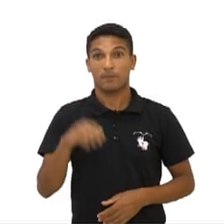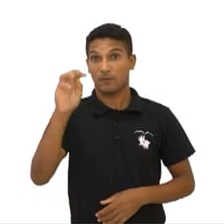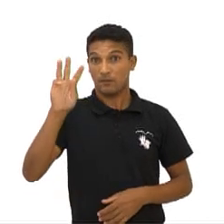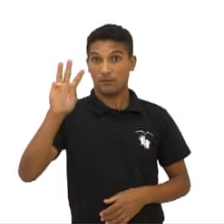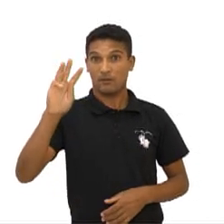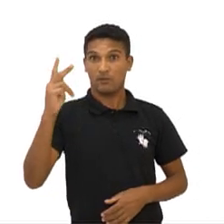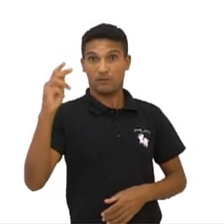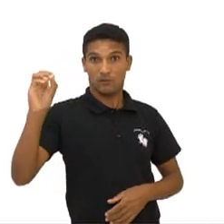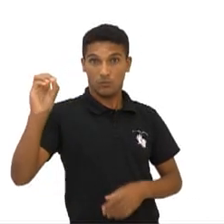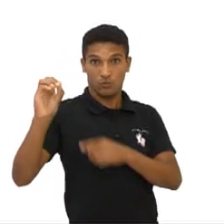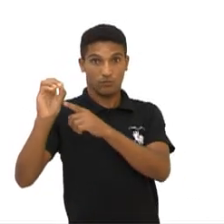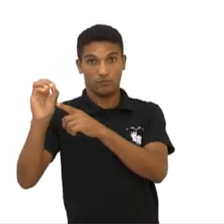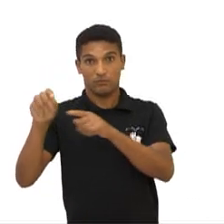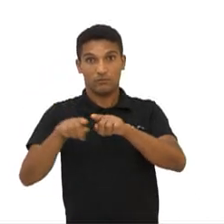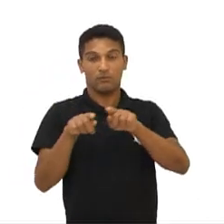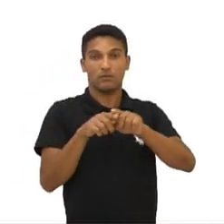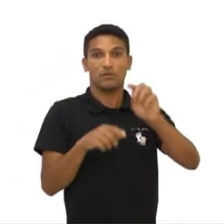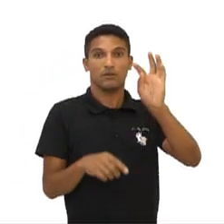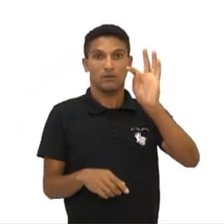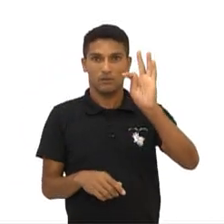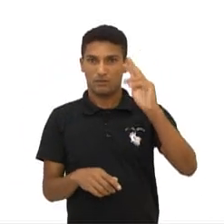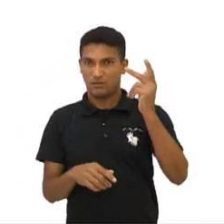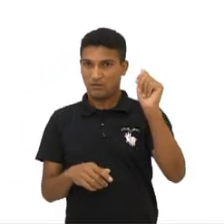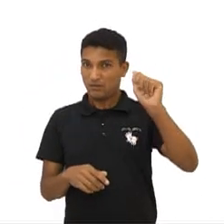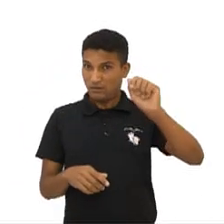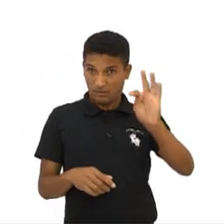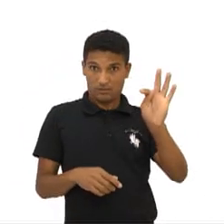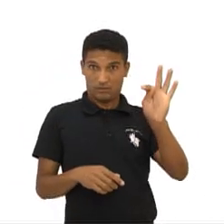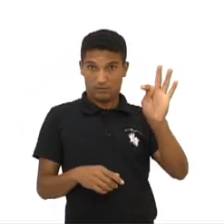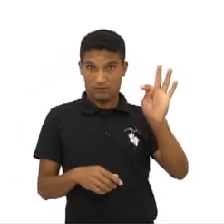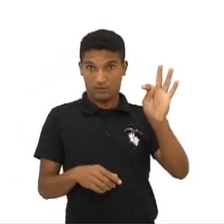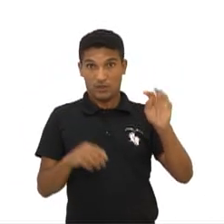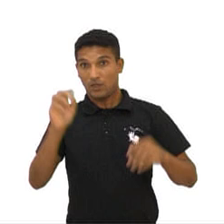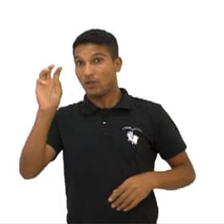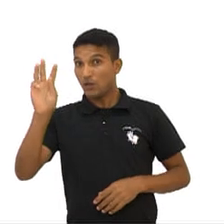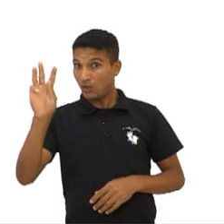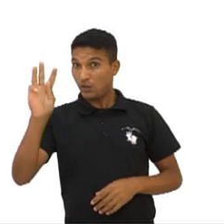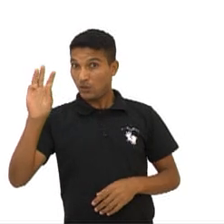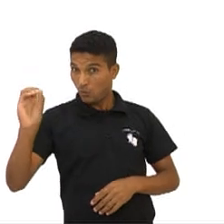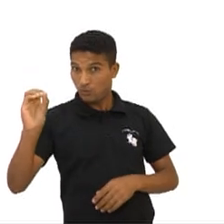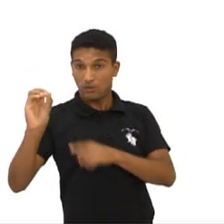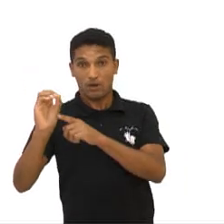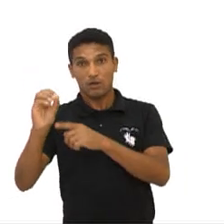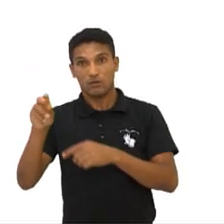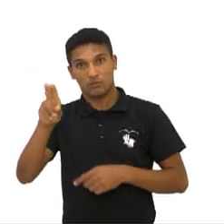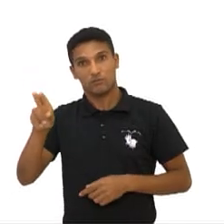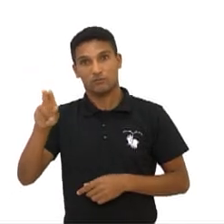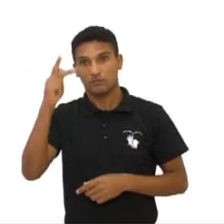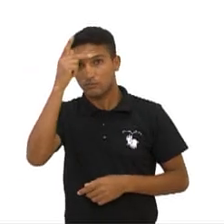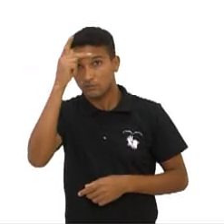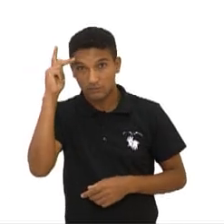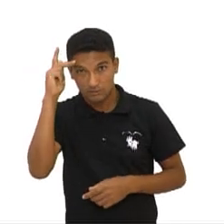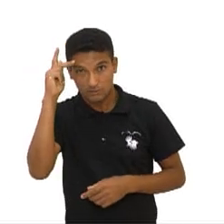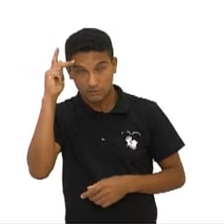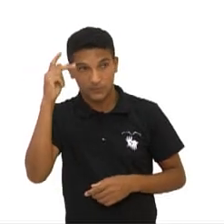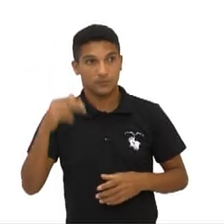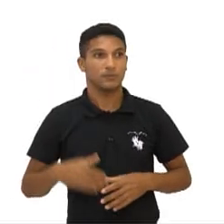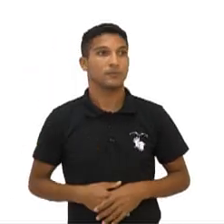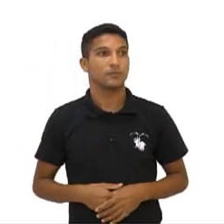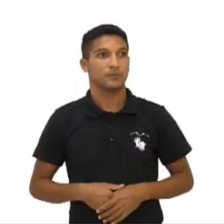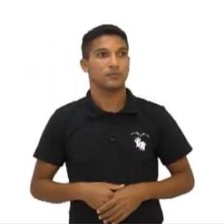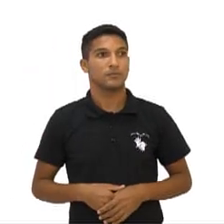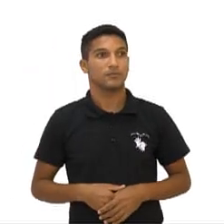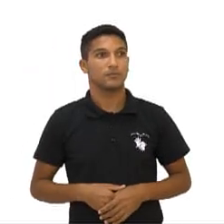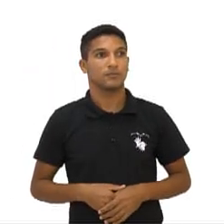que that e who podem ser utilizados para pessoas. Perfeito. I found the car that or which is perfect for what I need.